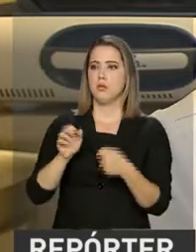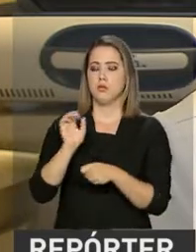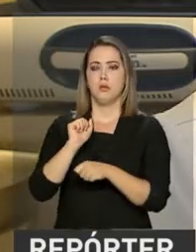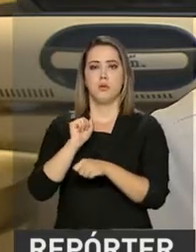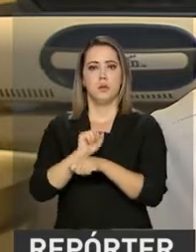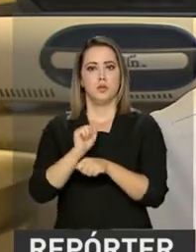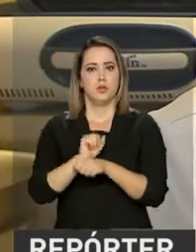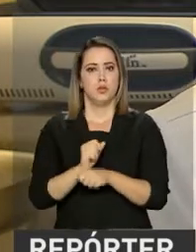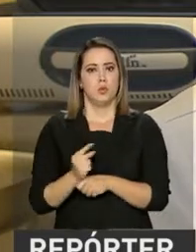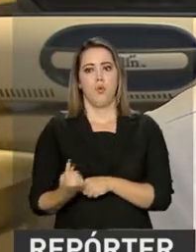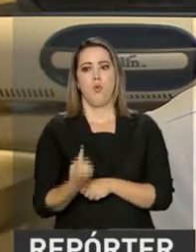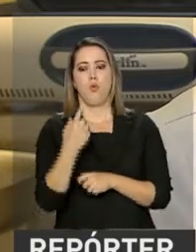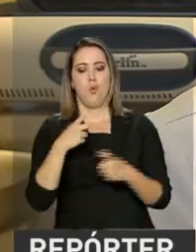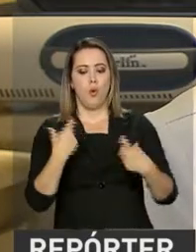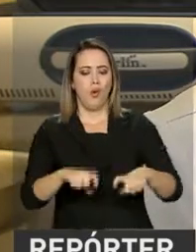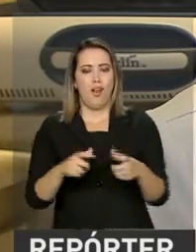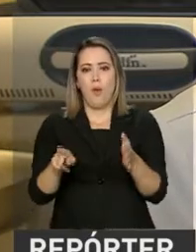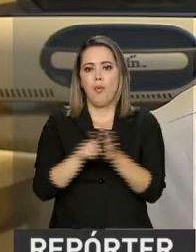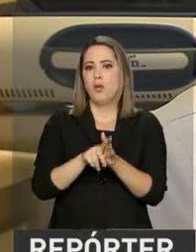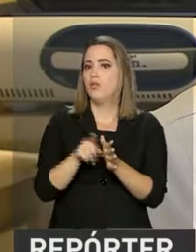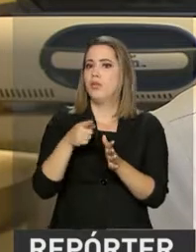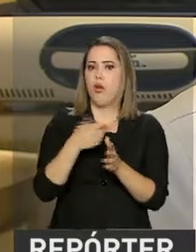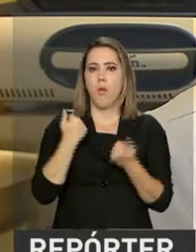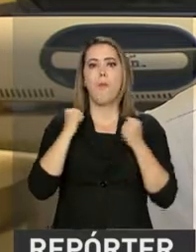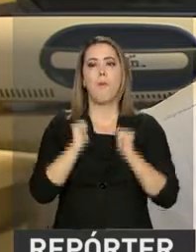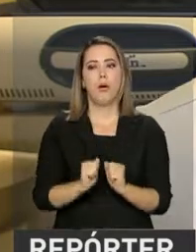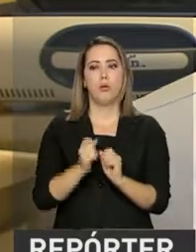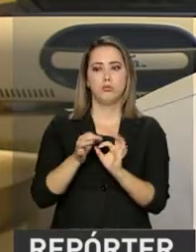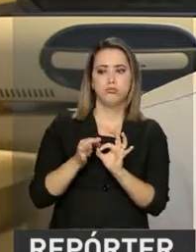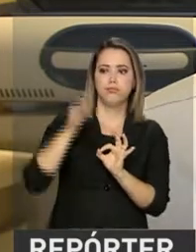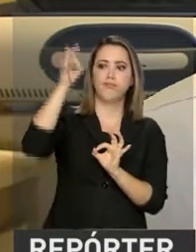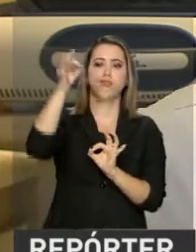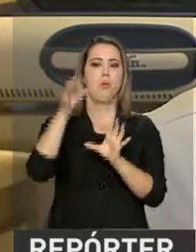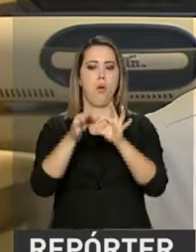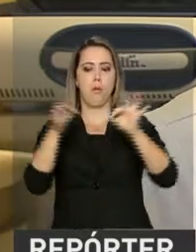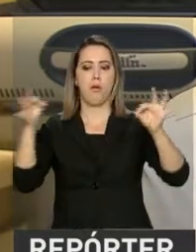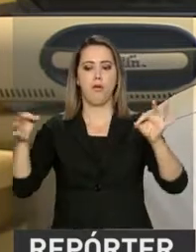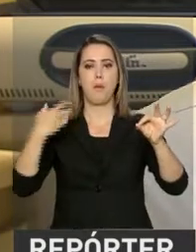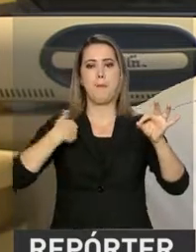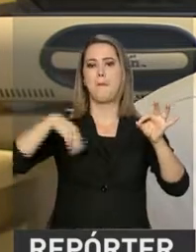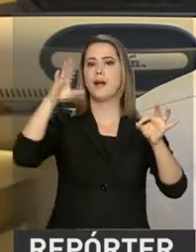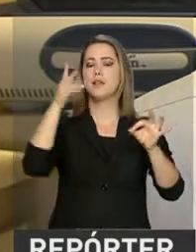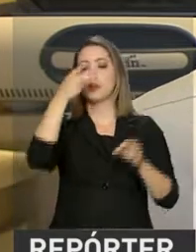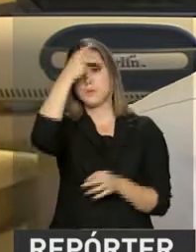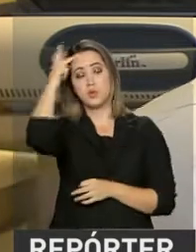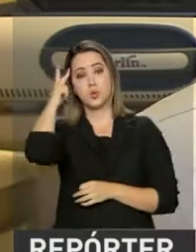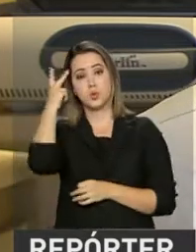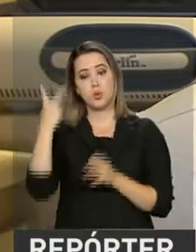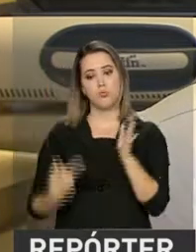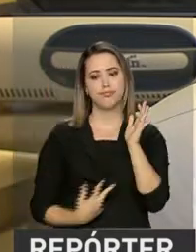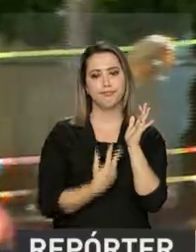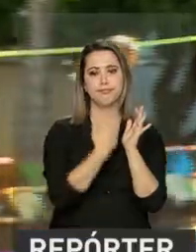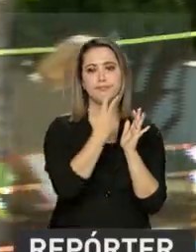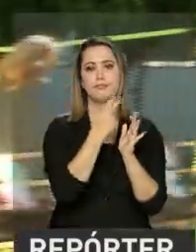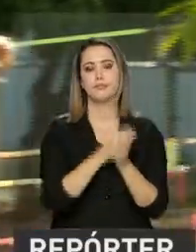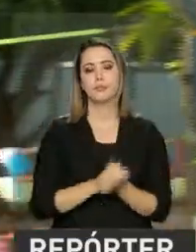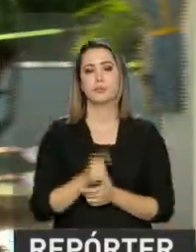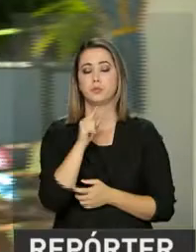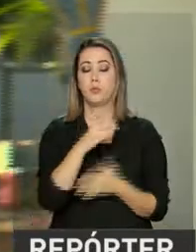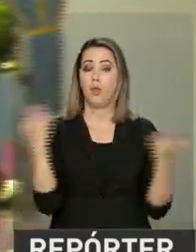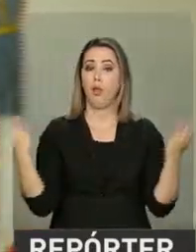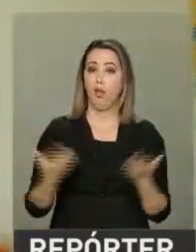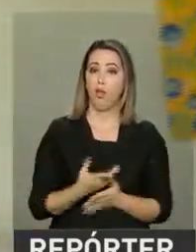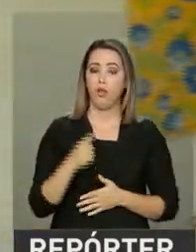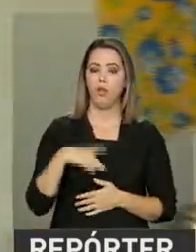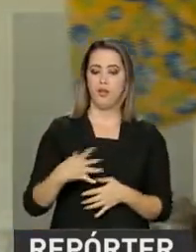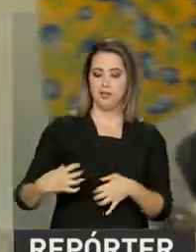aos doadores da sua região. Você consegue atingir um número maior de doadores e conseguir, assim, realizar mais transplantes. E agora,